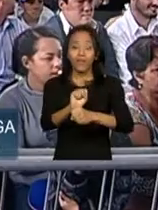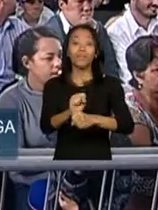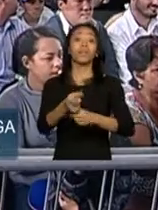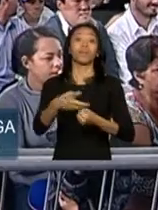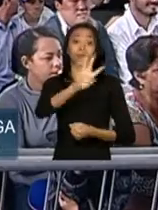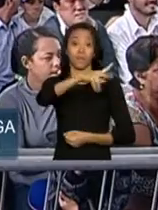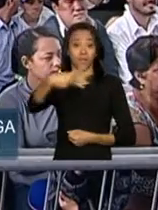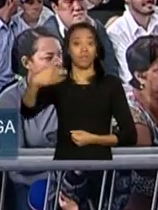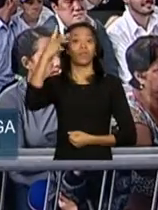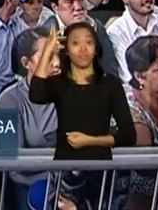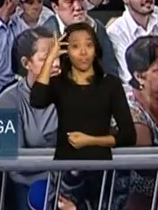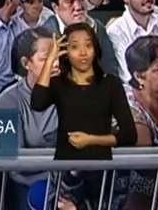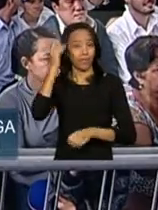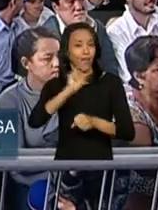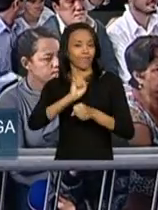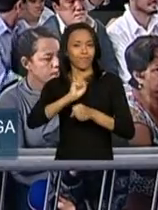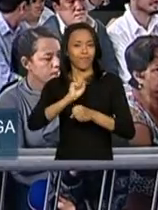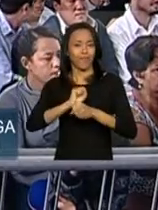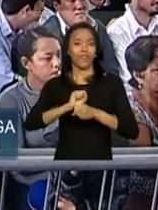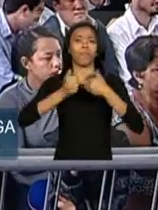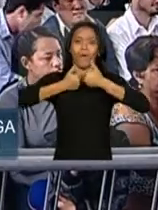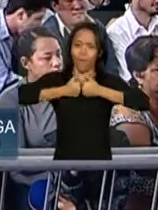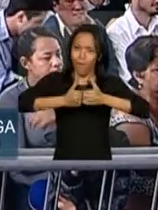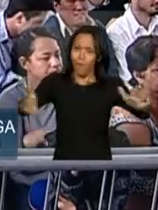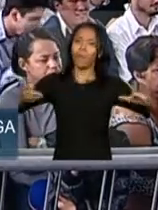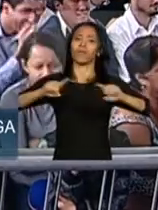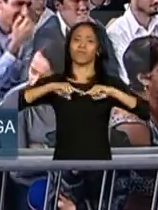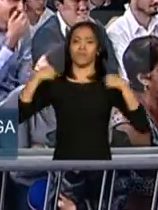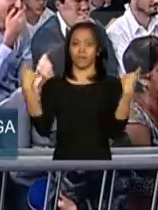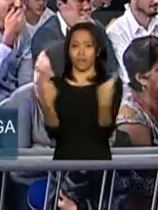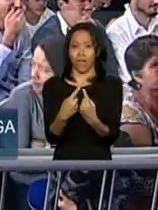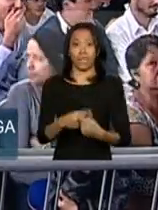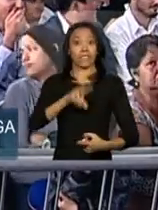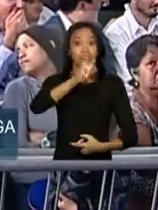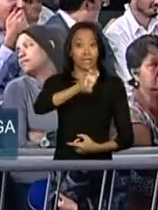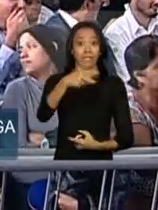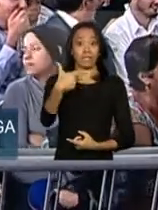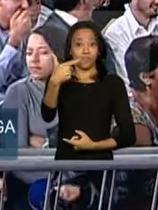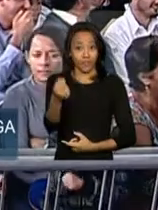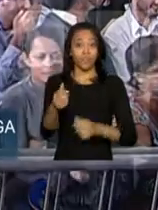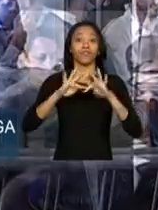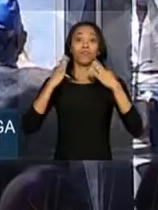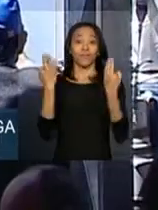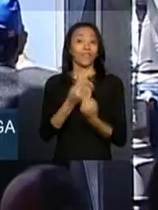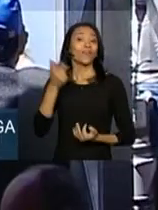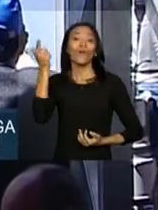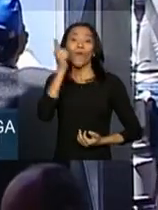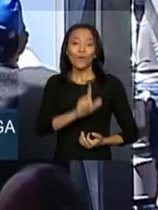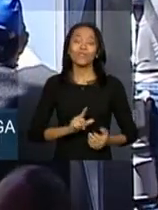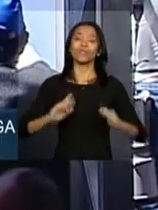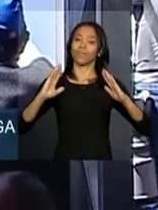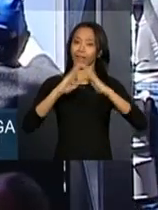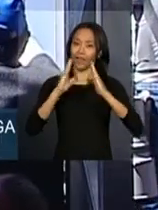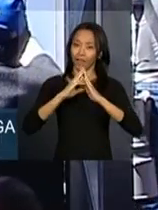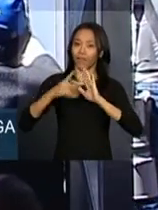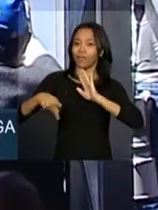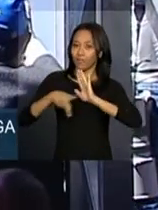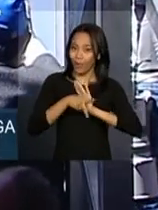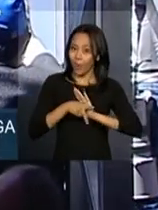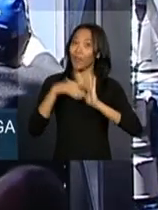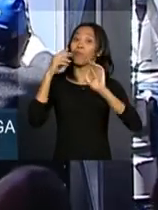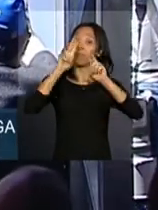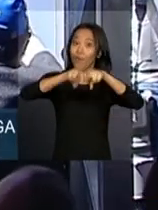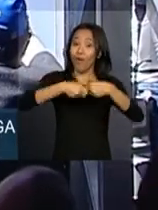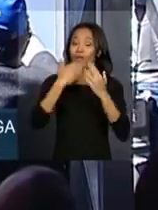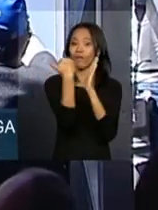presidenta Dilma, aguarda o início dessa cerimônia. São 520 famílias beneficiadas pelo programa Minha Casa